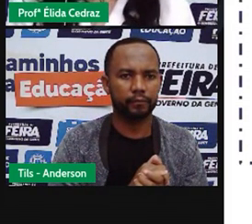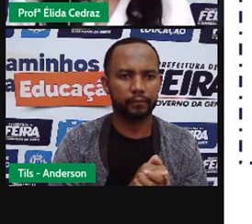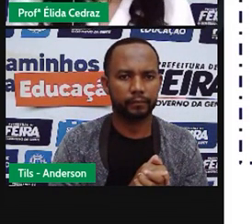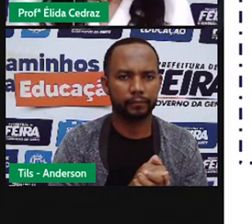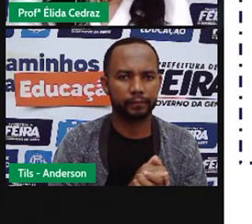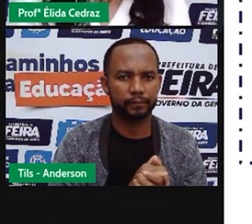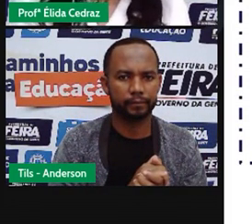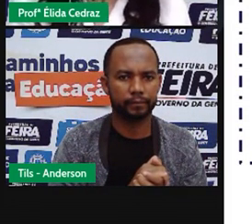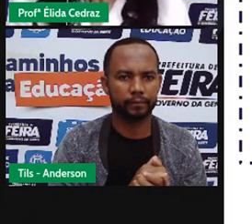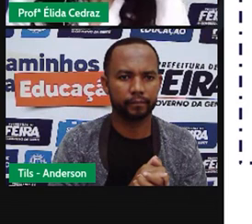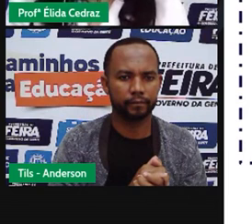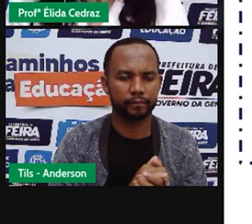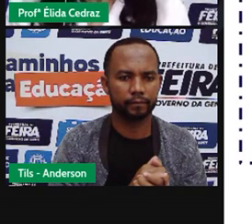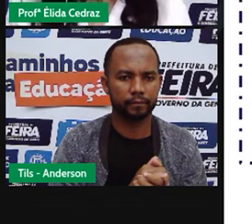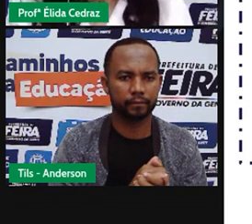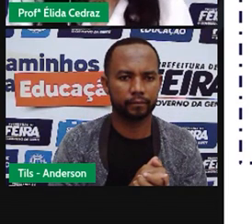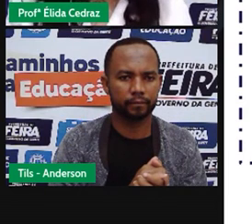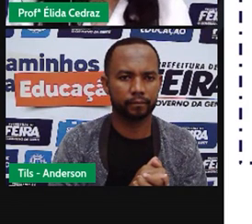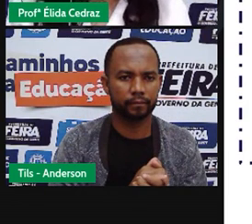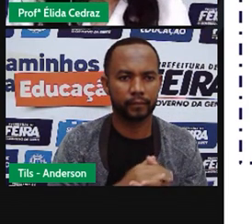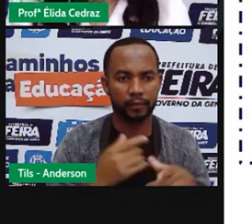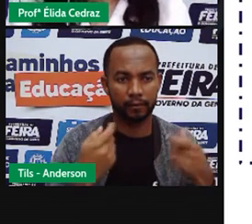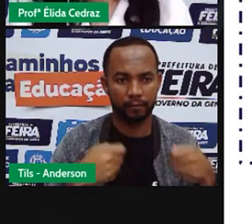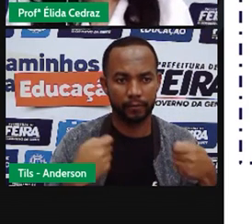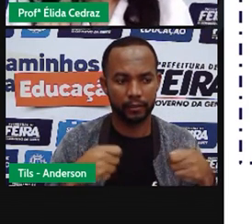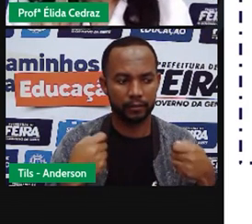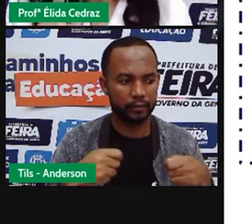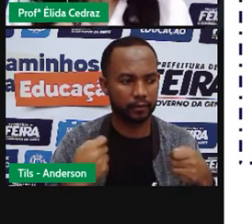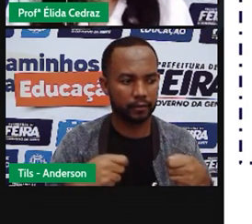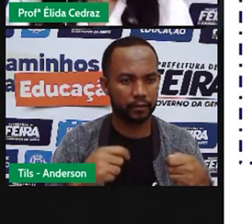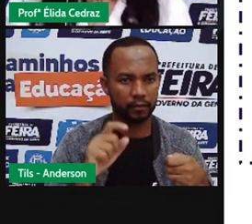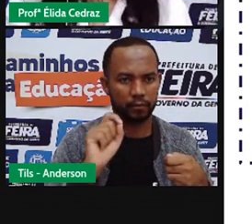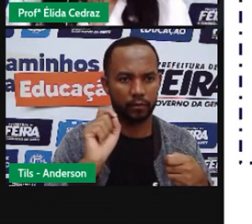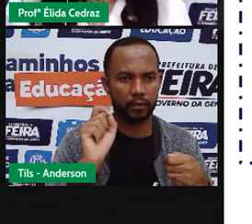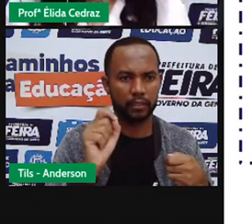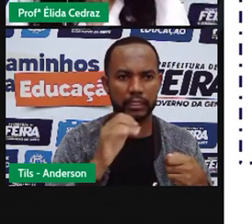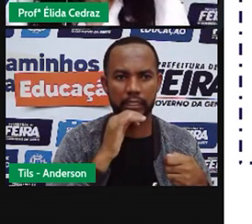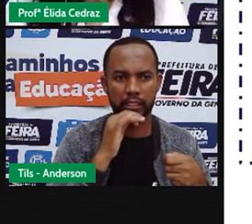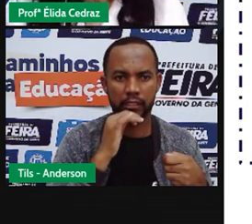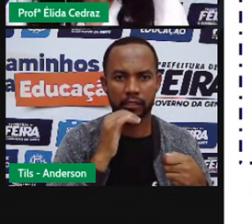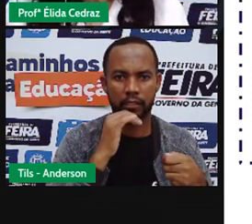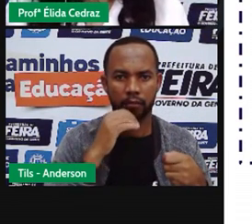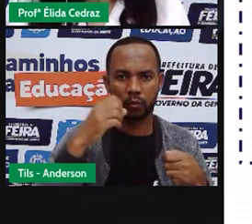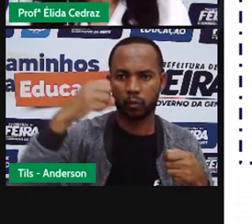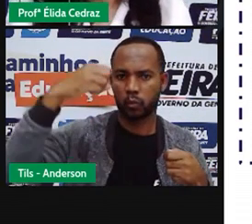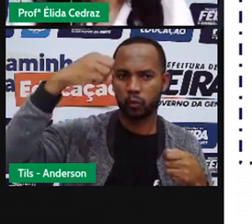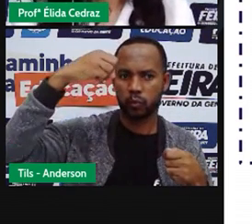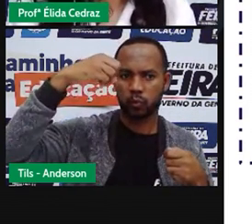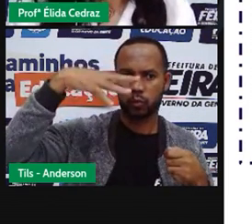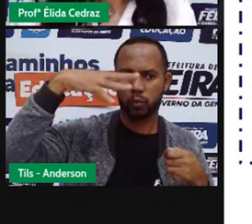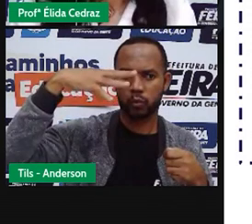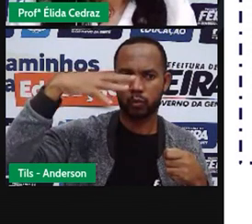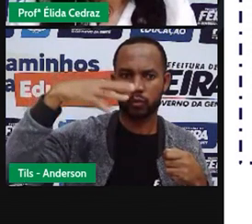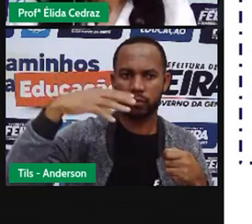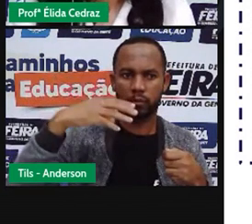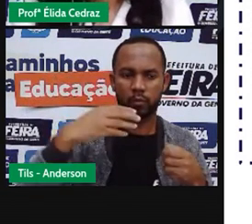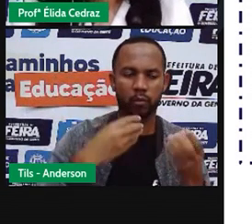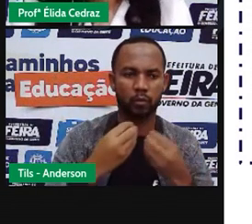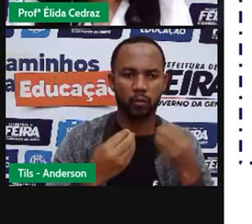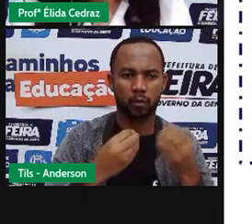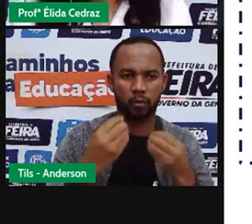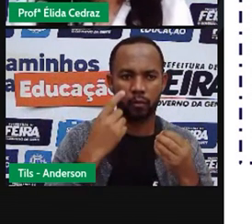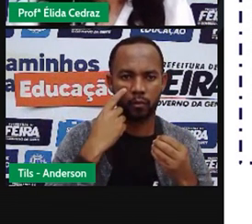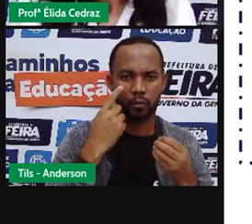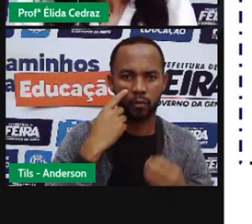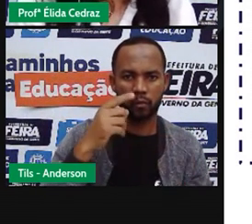Para existir a sombra, nós precisamos de iluminação. Nesse caso, a Cláudia